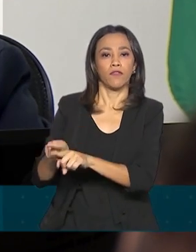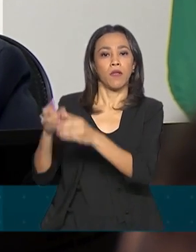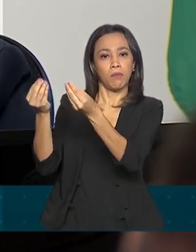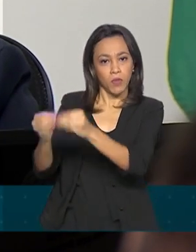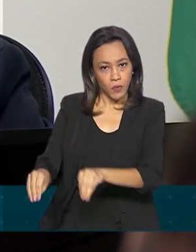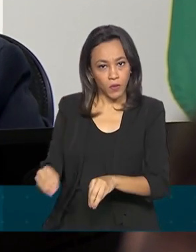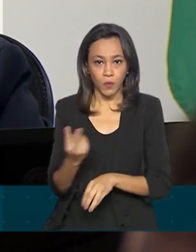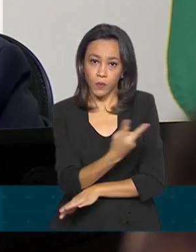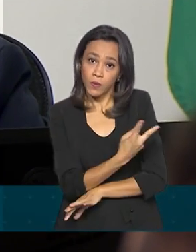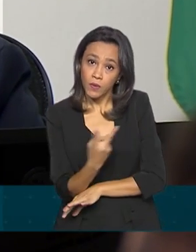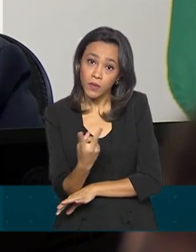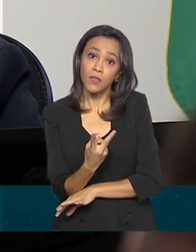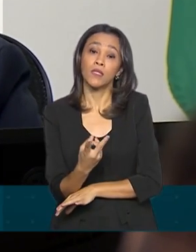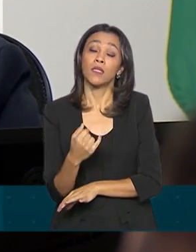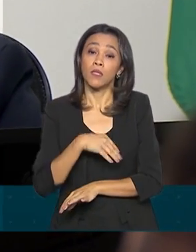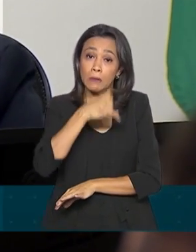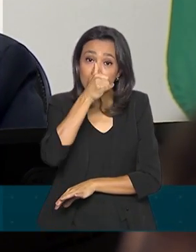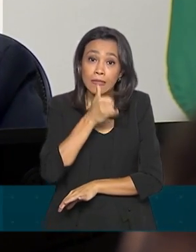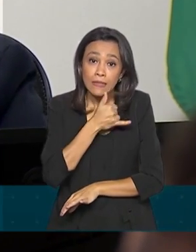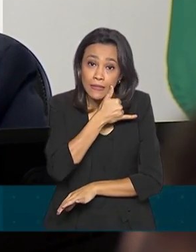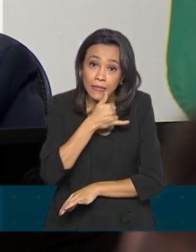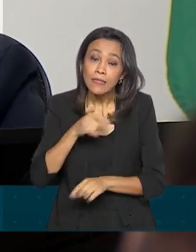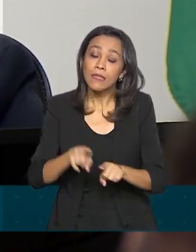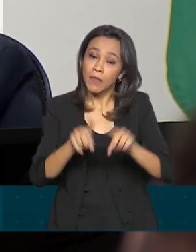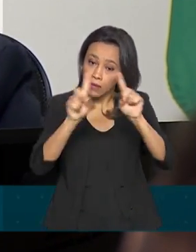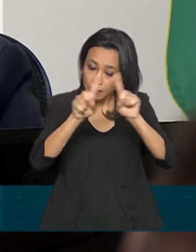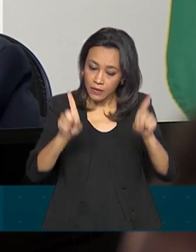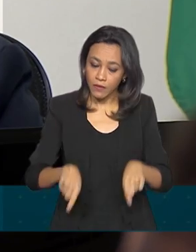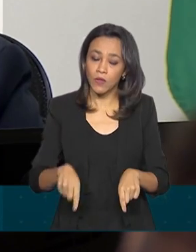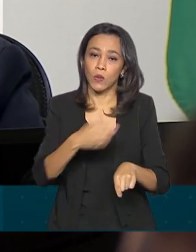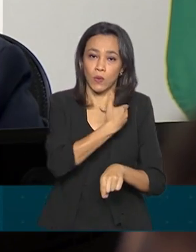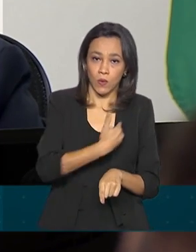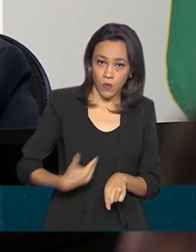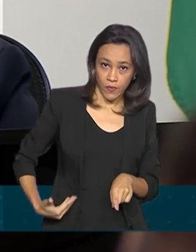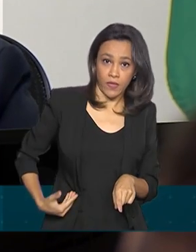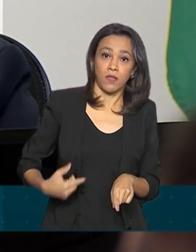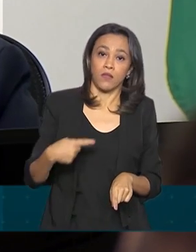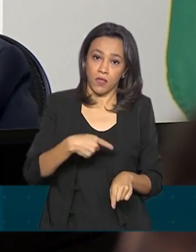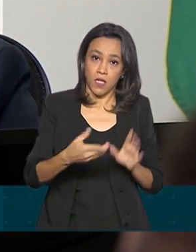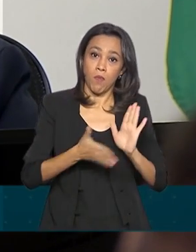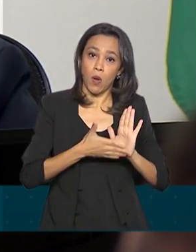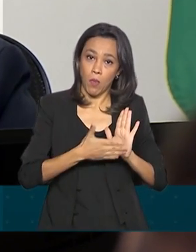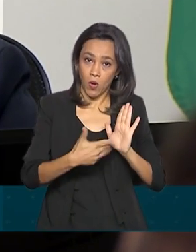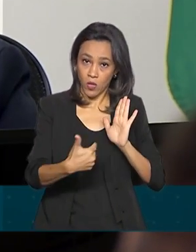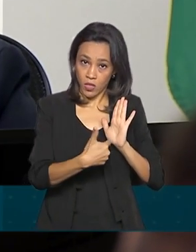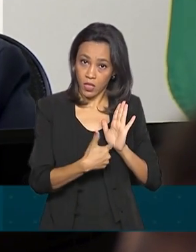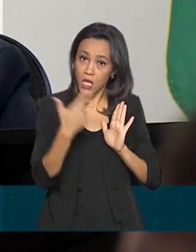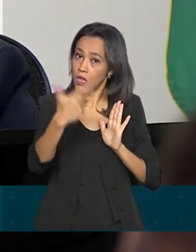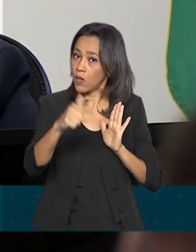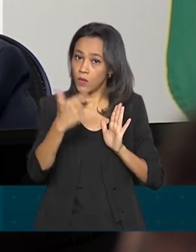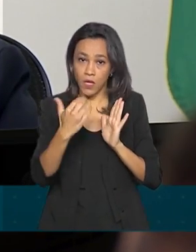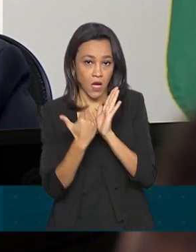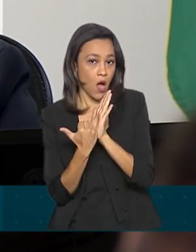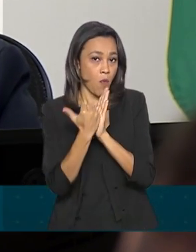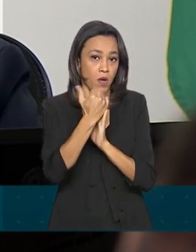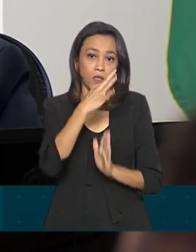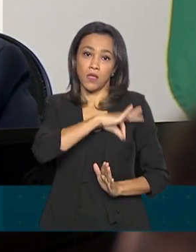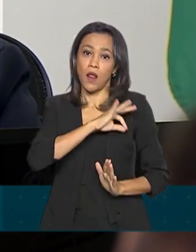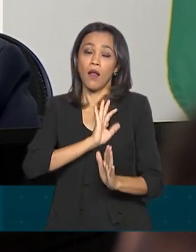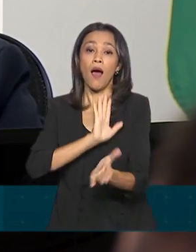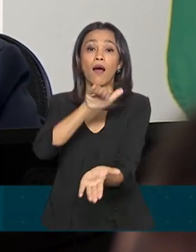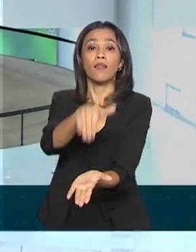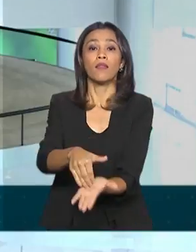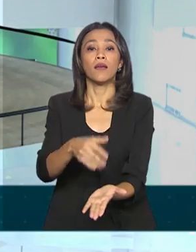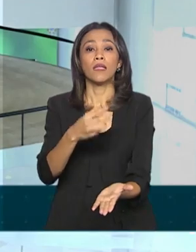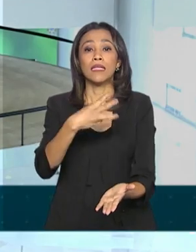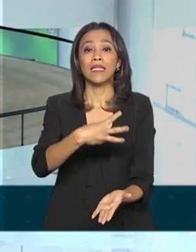sacrifício dos servidores, pela proposta que está aqui, é não ter reajuste até 31 de dezembro